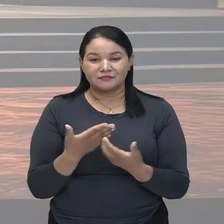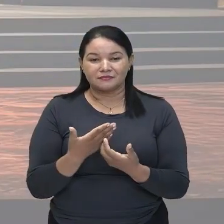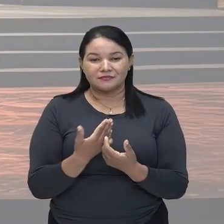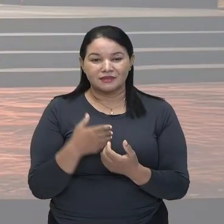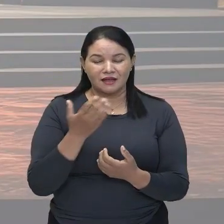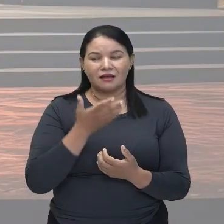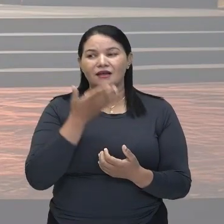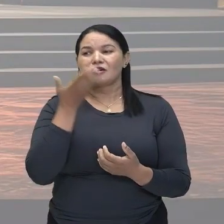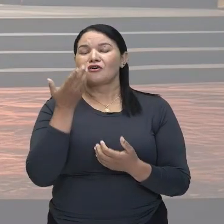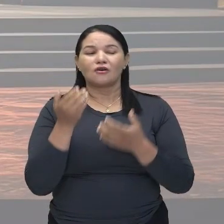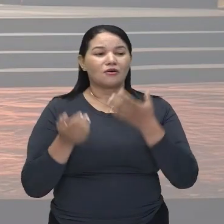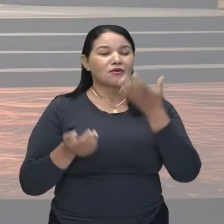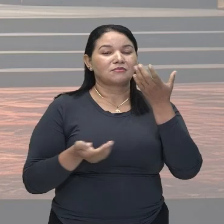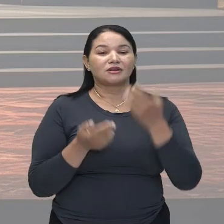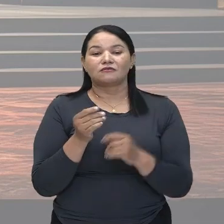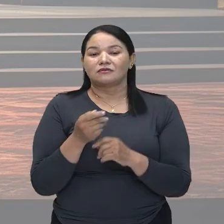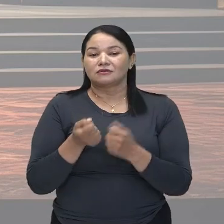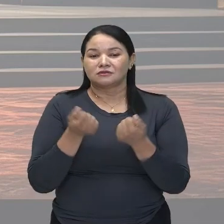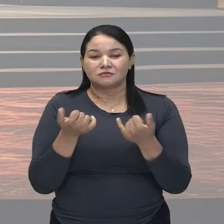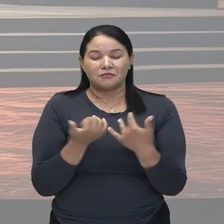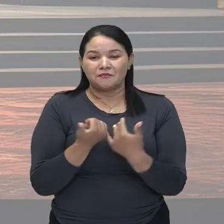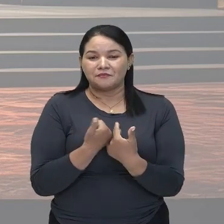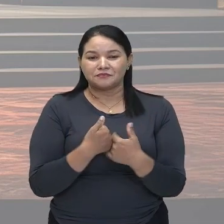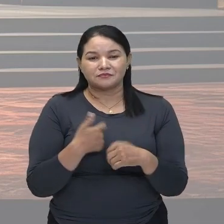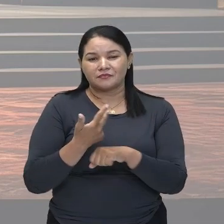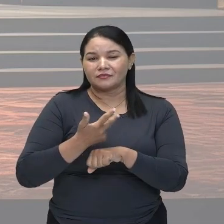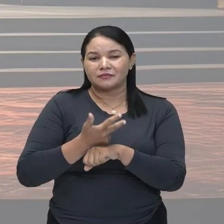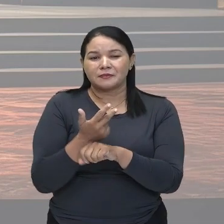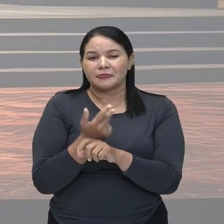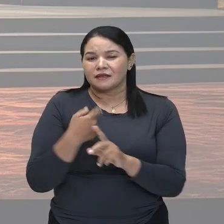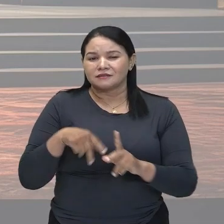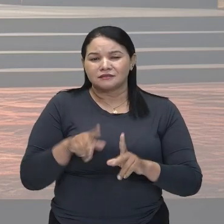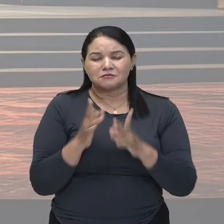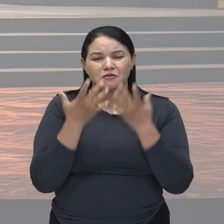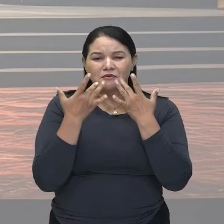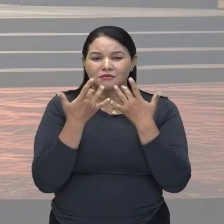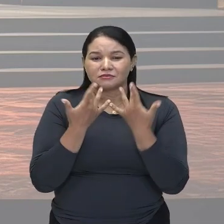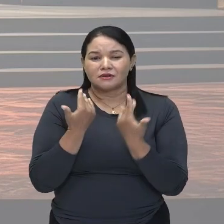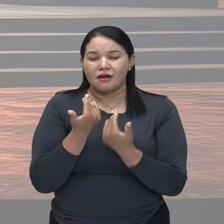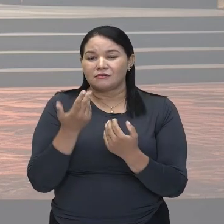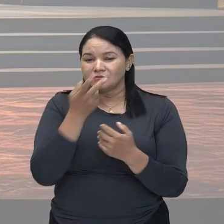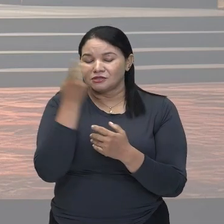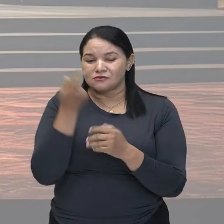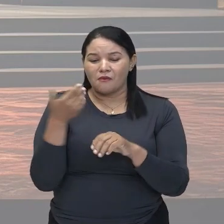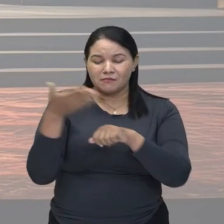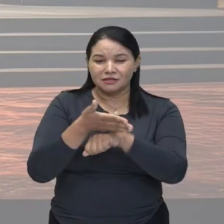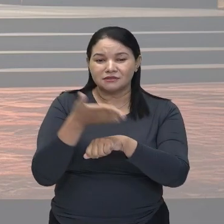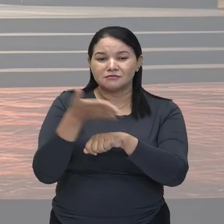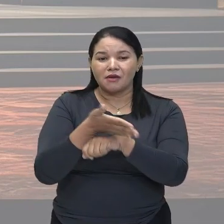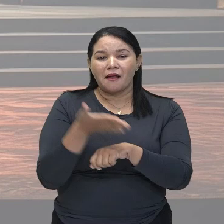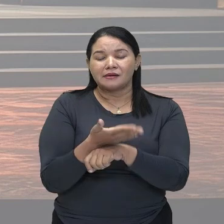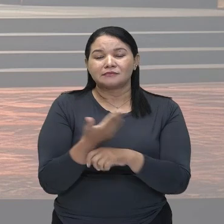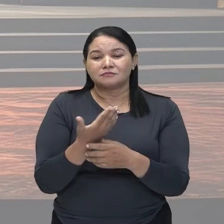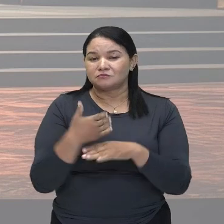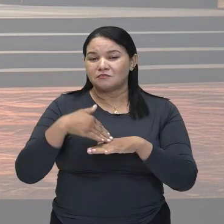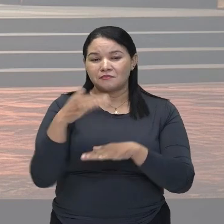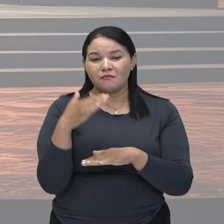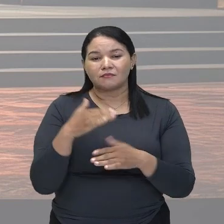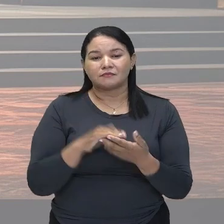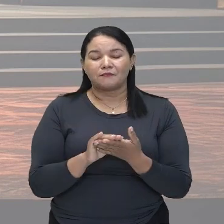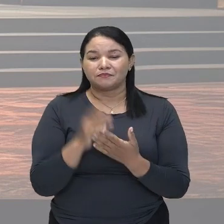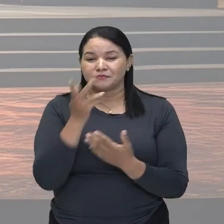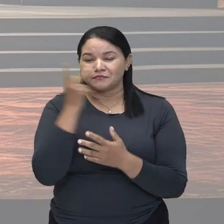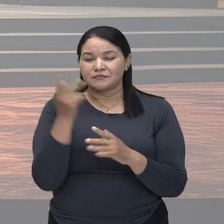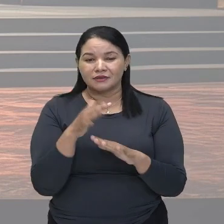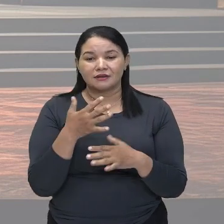ópera reinou absoluta por mais de 300 anos, reduzindo públicos cada vez maiores e entusiasmados, até